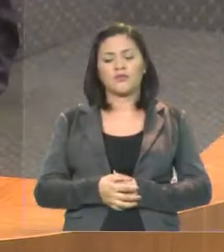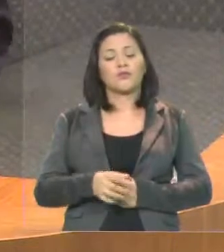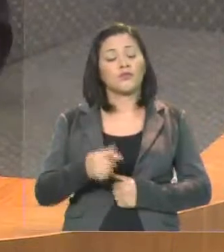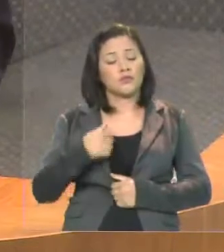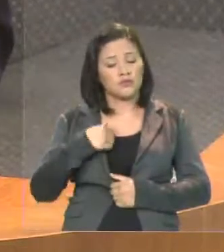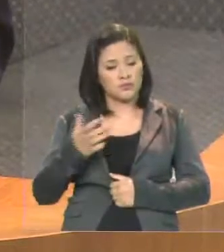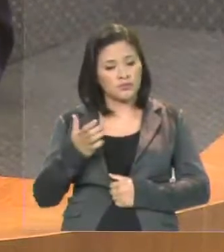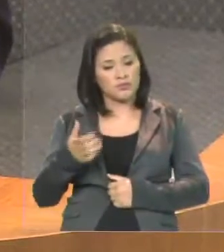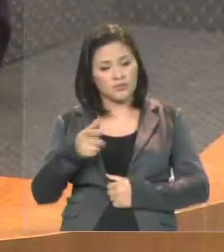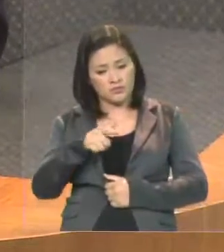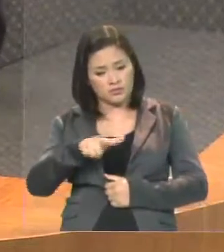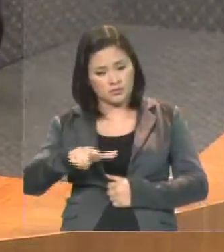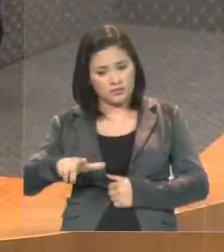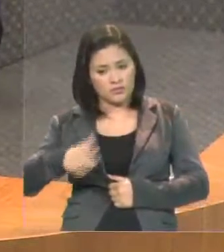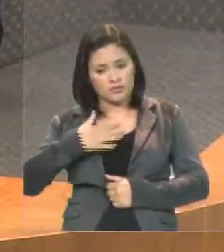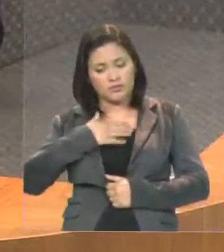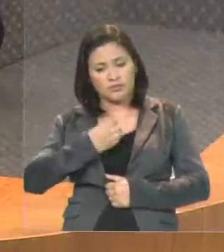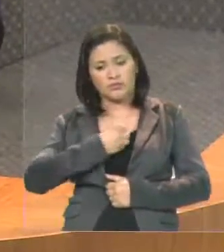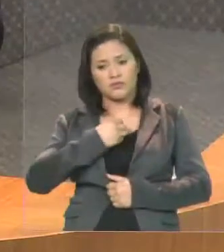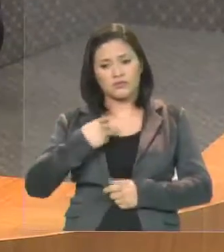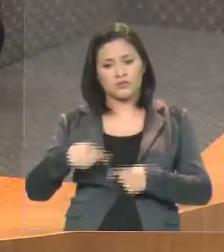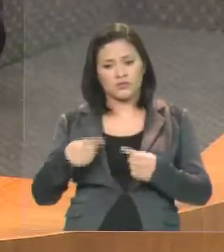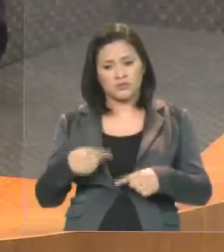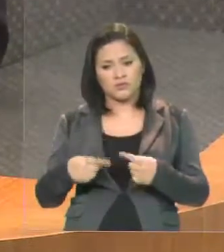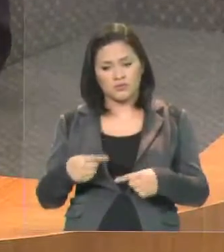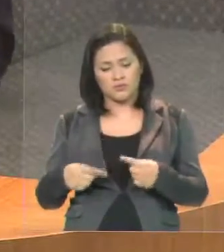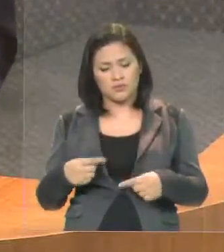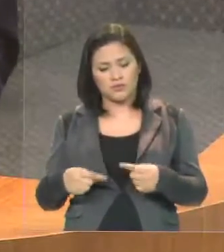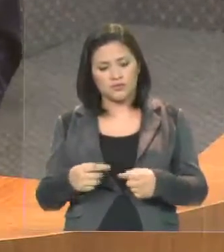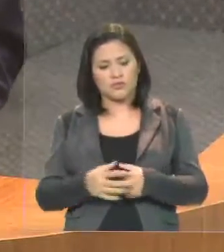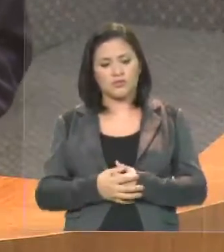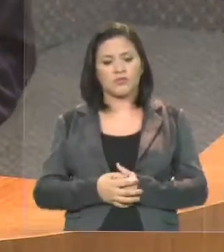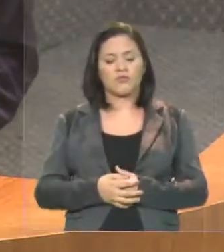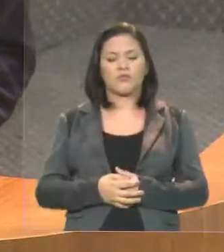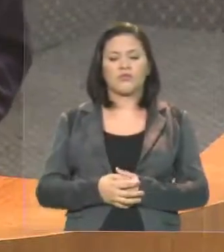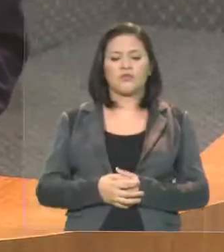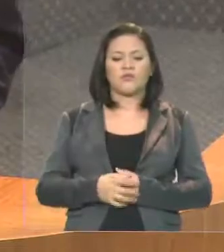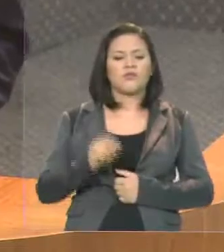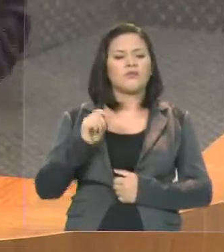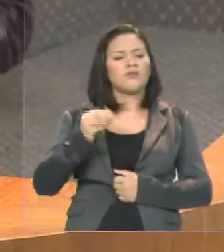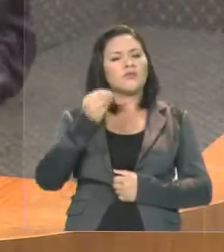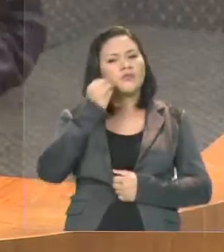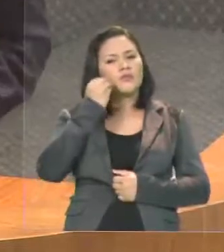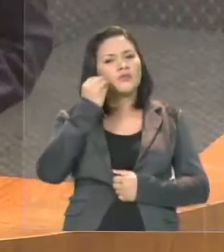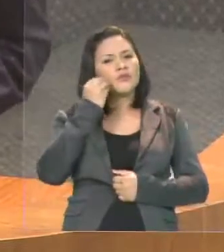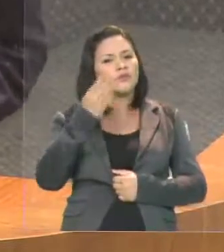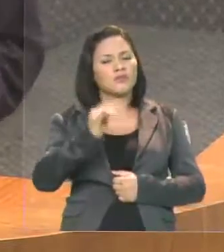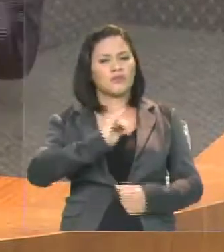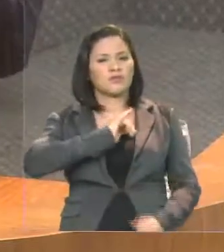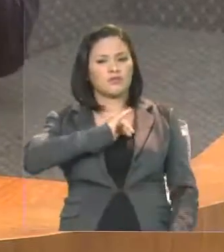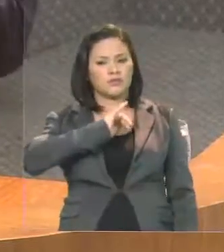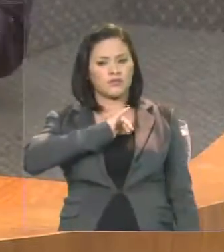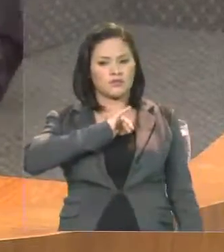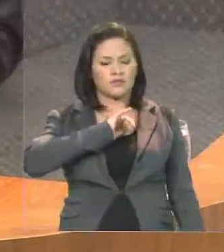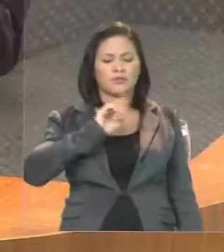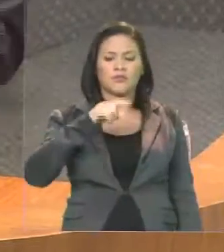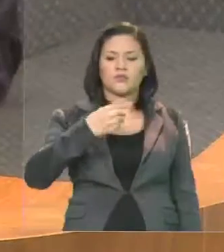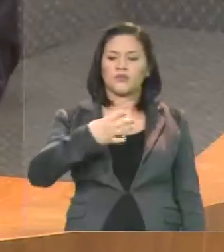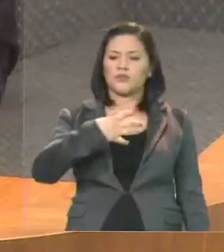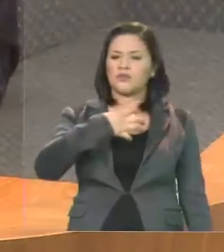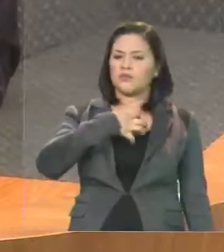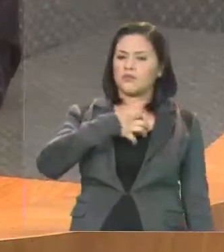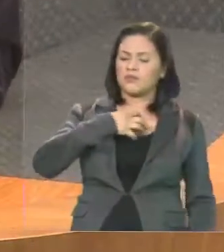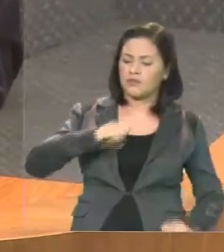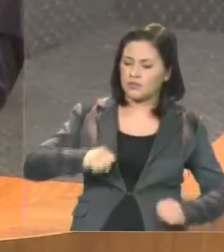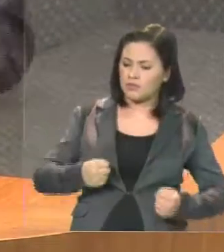aqui nessa vida política. Fique, portanto, Jota, dizer que o que eu vi em Imperatriz foi, na verdade, um sentimento forte